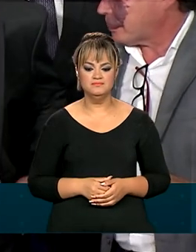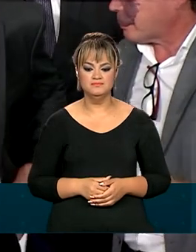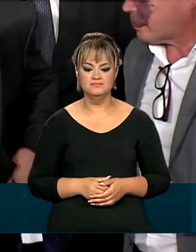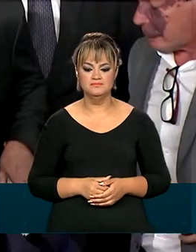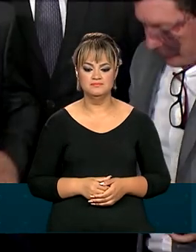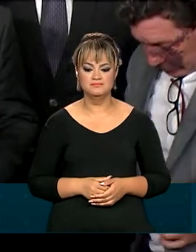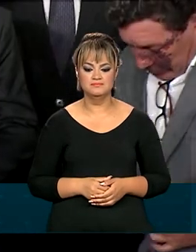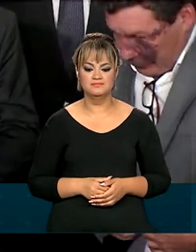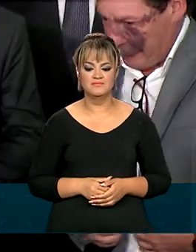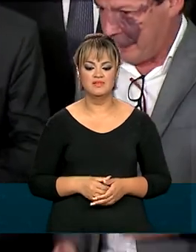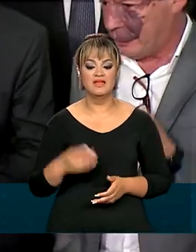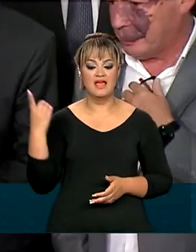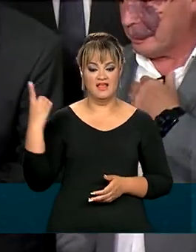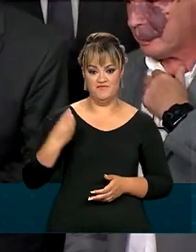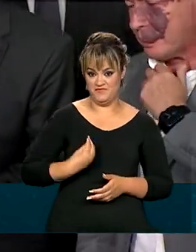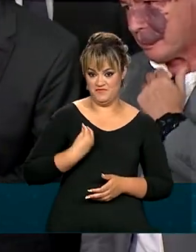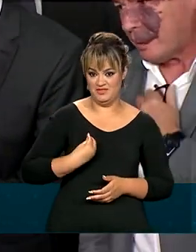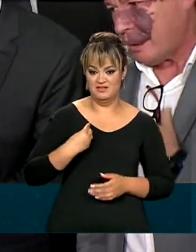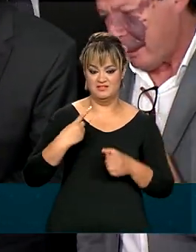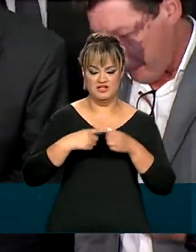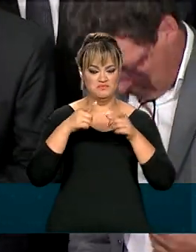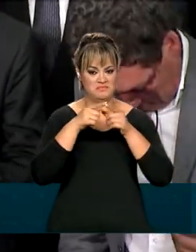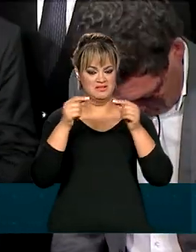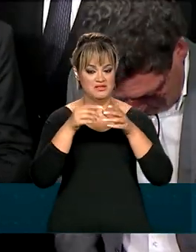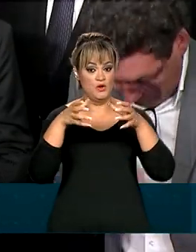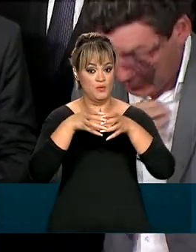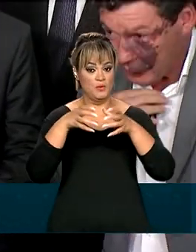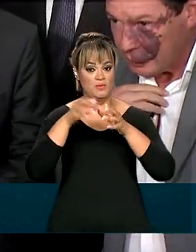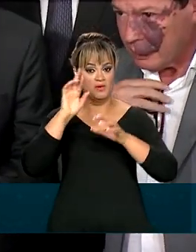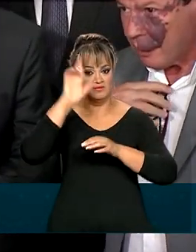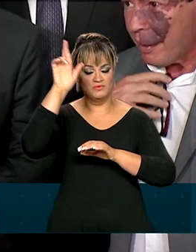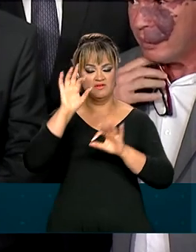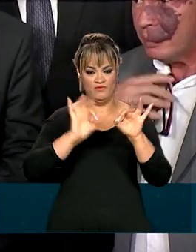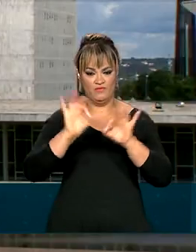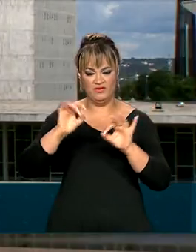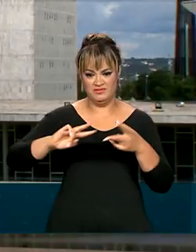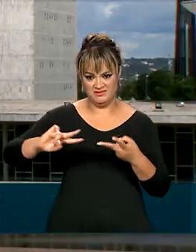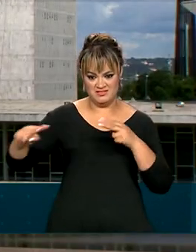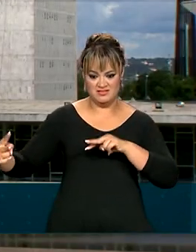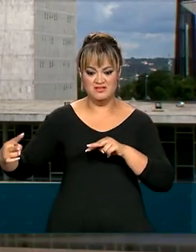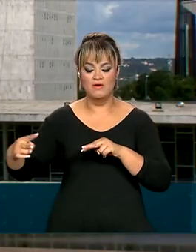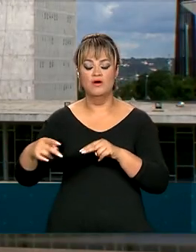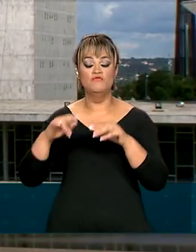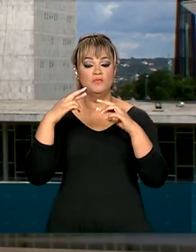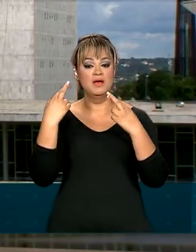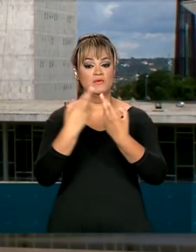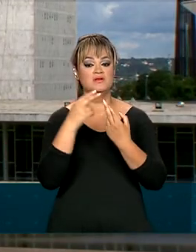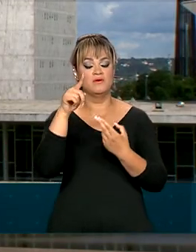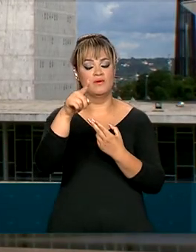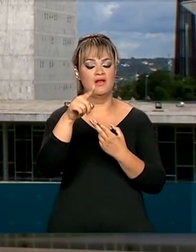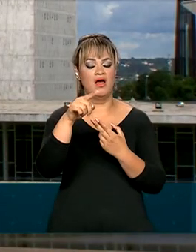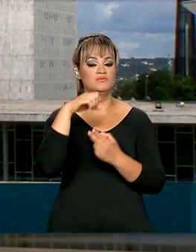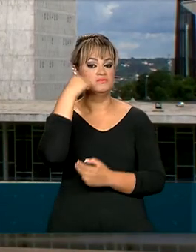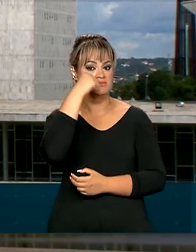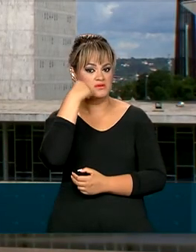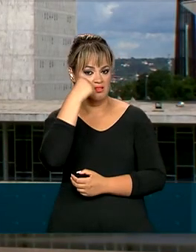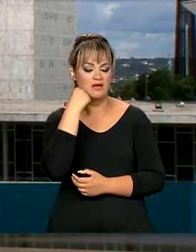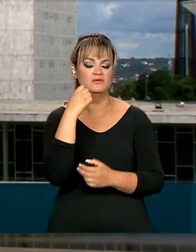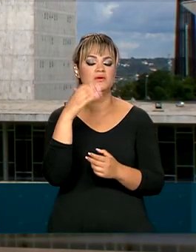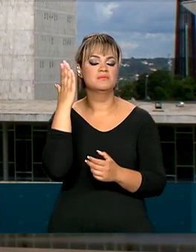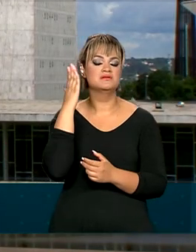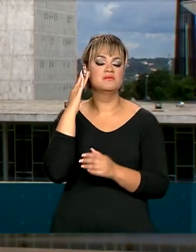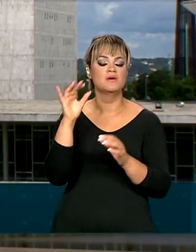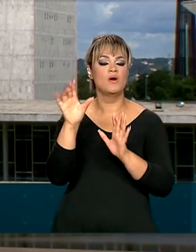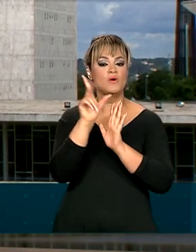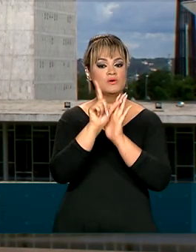O primeiro dia em Brasília da equipe que coordena a transição do novo governo começou com uma reunião no Senado para discutir o orçamento